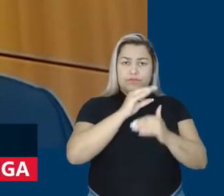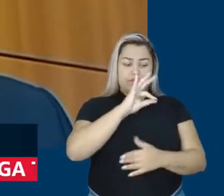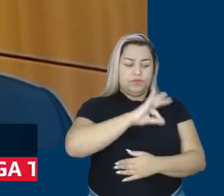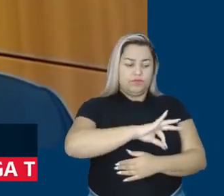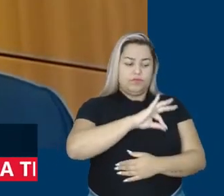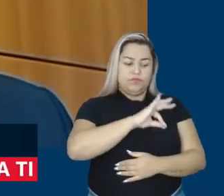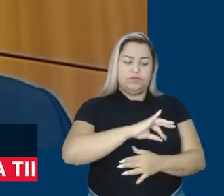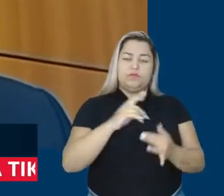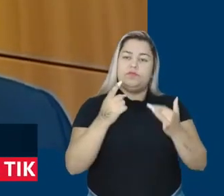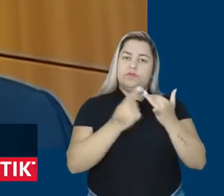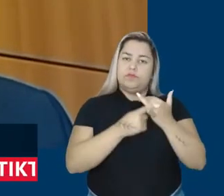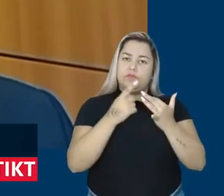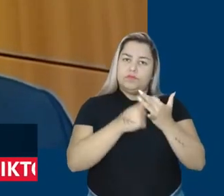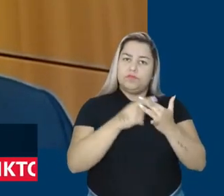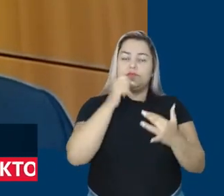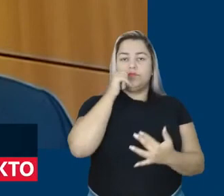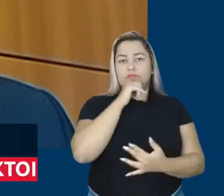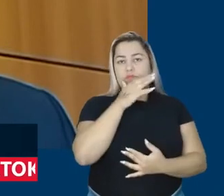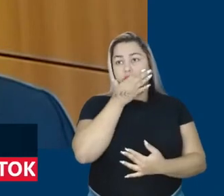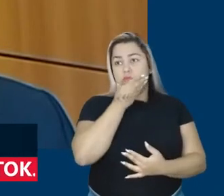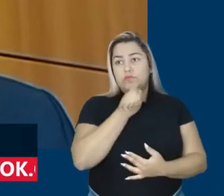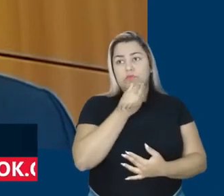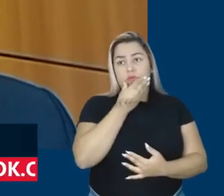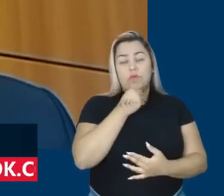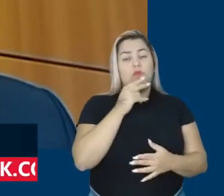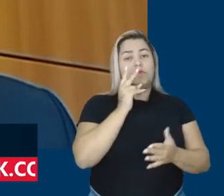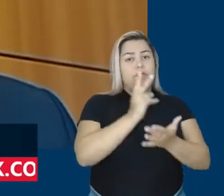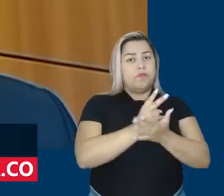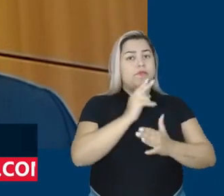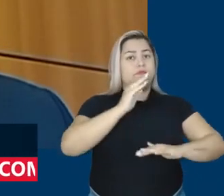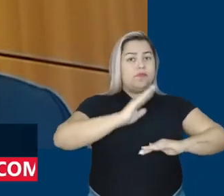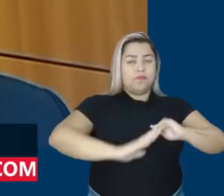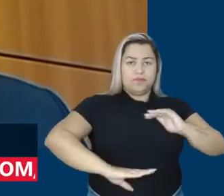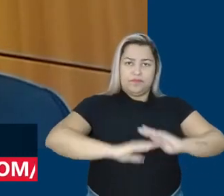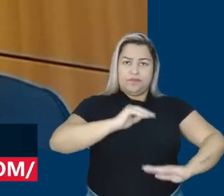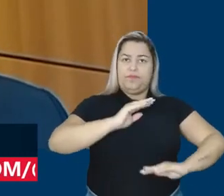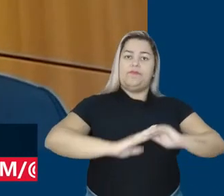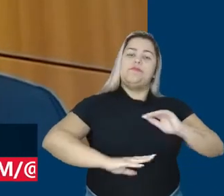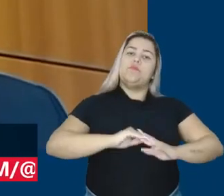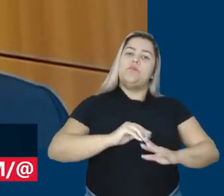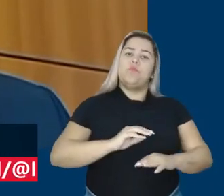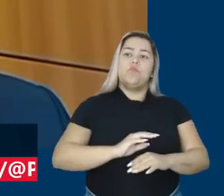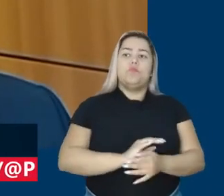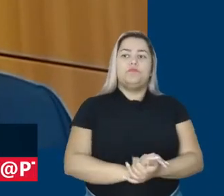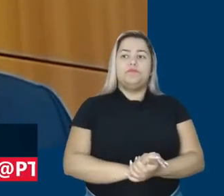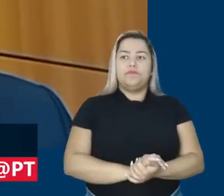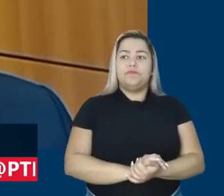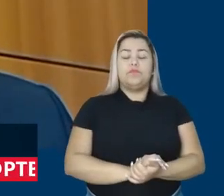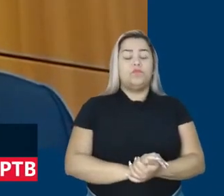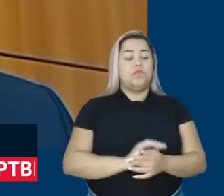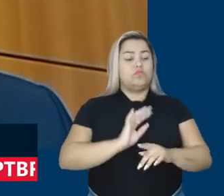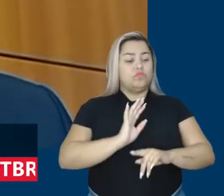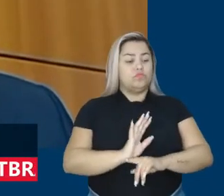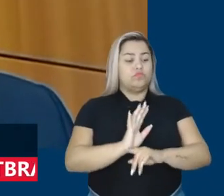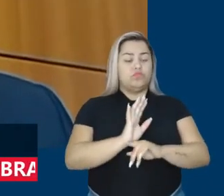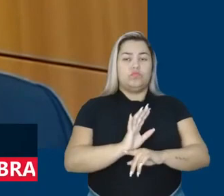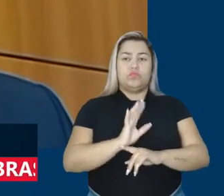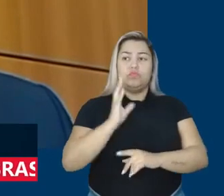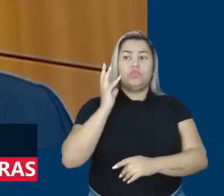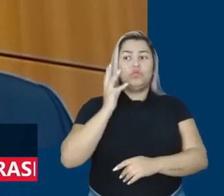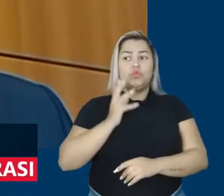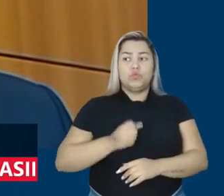e mulheres que desenvolvem a mesma função, o aumento do auxílio do Bolsa